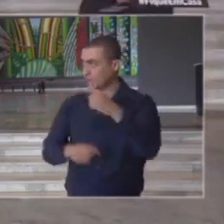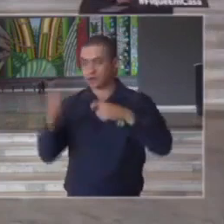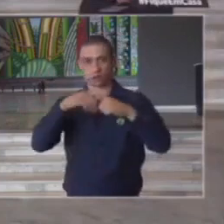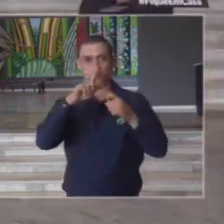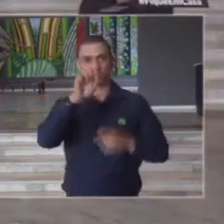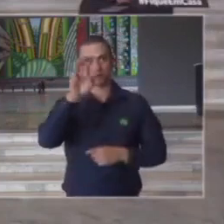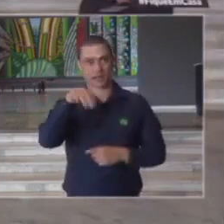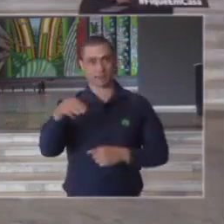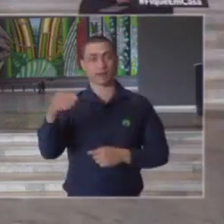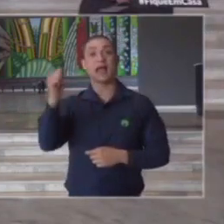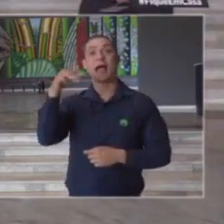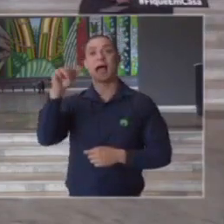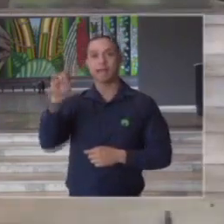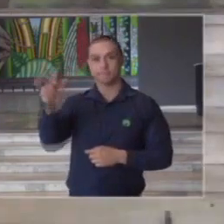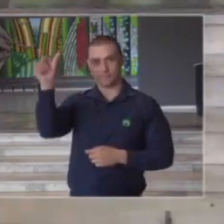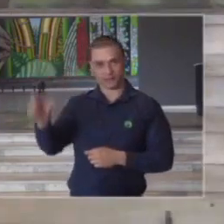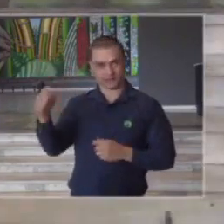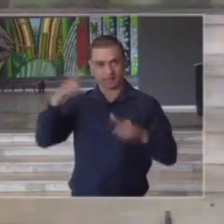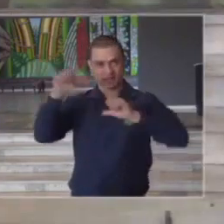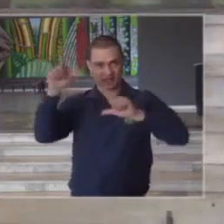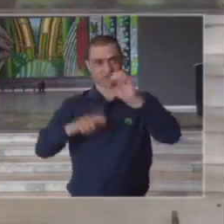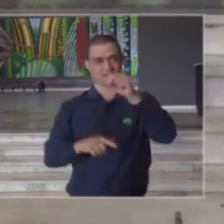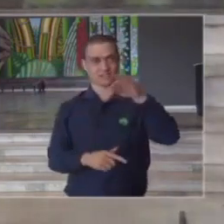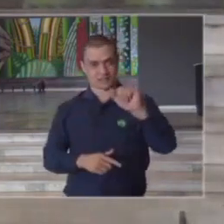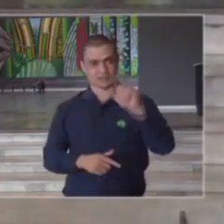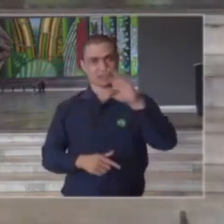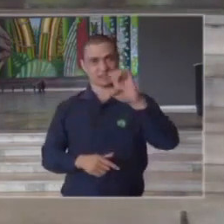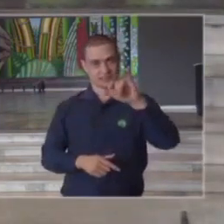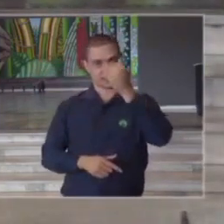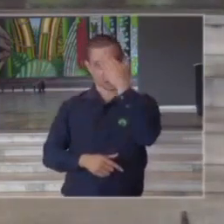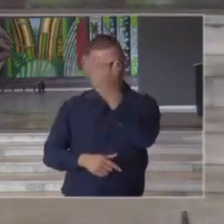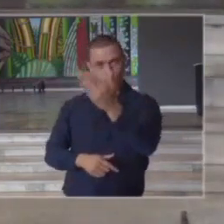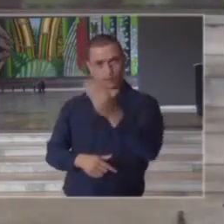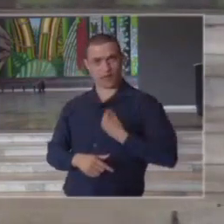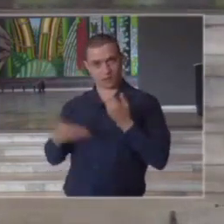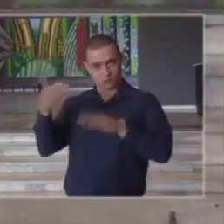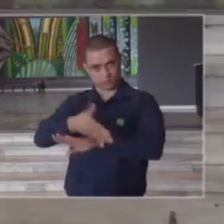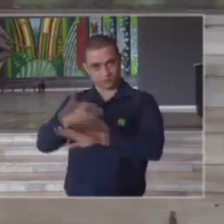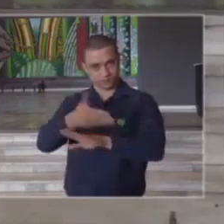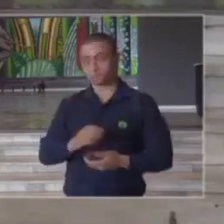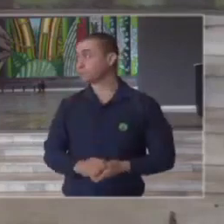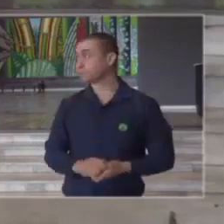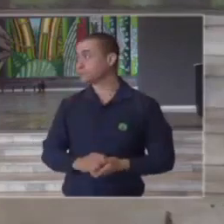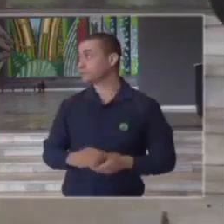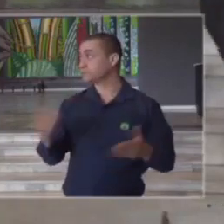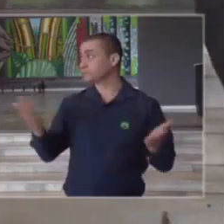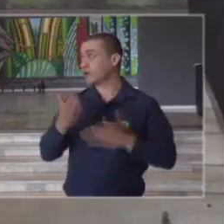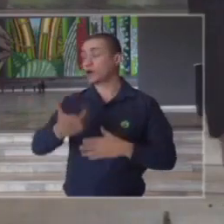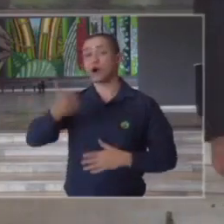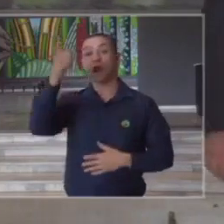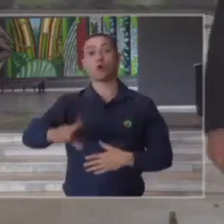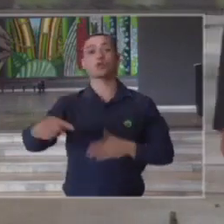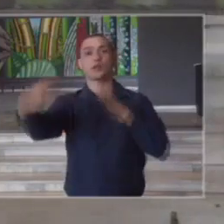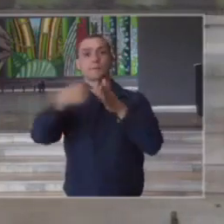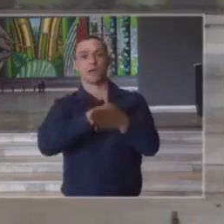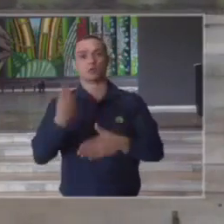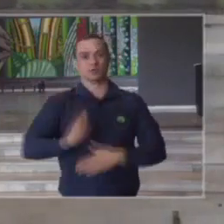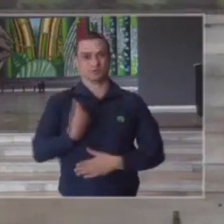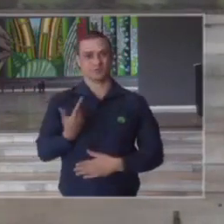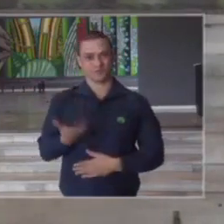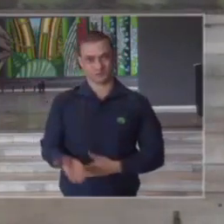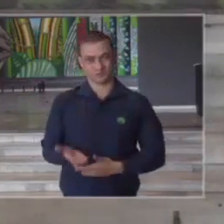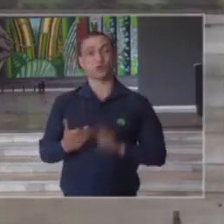Guermann Amanda Barbieri da TV Santa Cecília de Santos obrigado pela sua participação também vamos a mais uma pergunta presencial